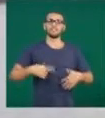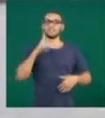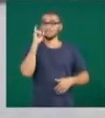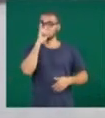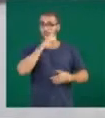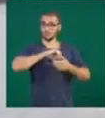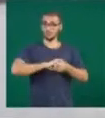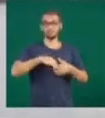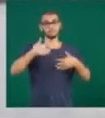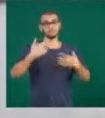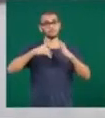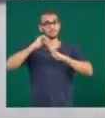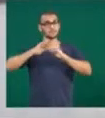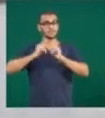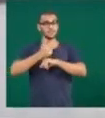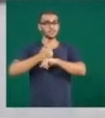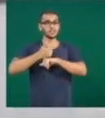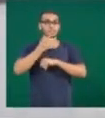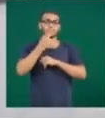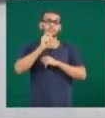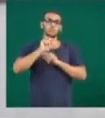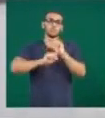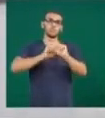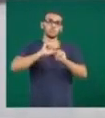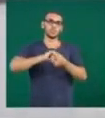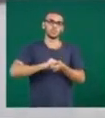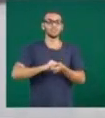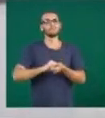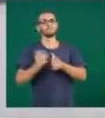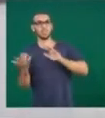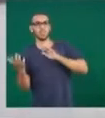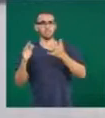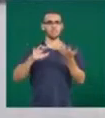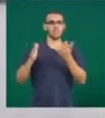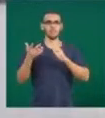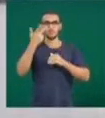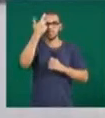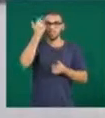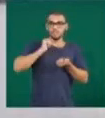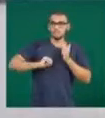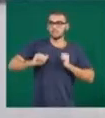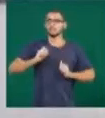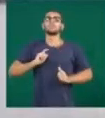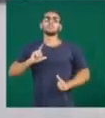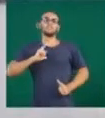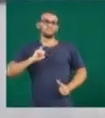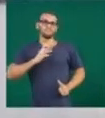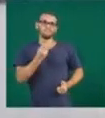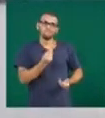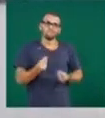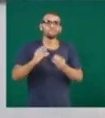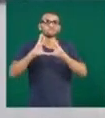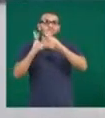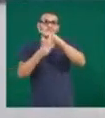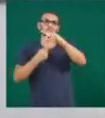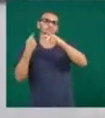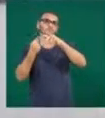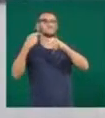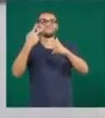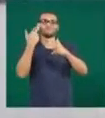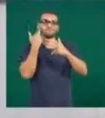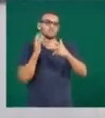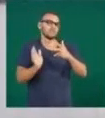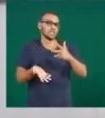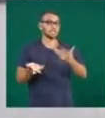especialistas, o transtorno de ansiedade é o mais comum em todo o mundo. Na reportagem a seguir, você vai saber